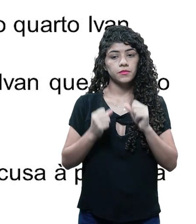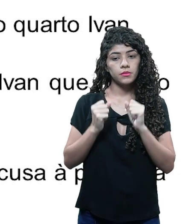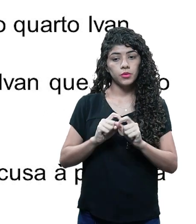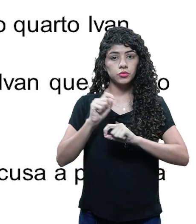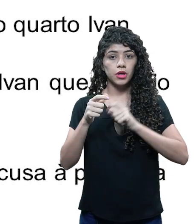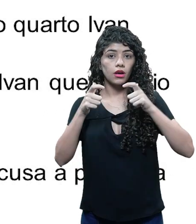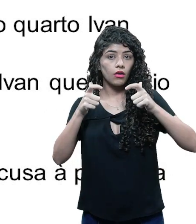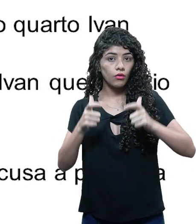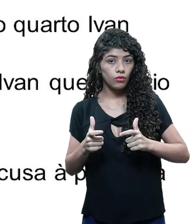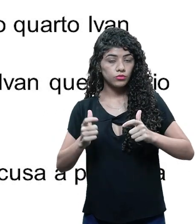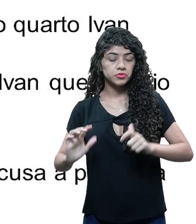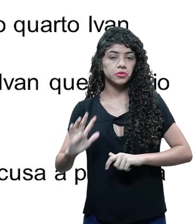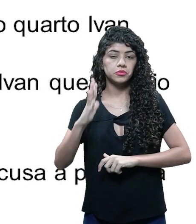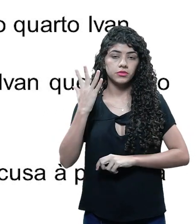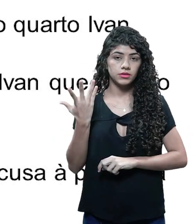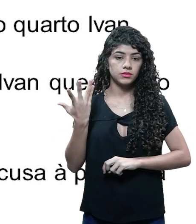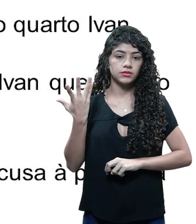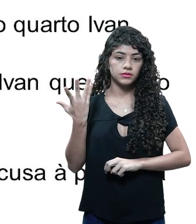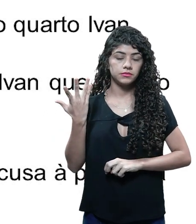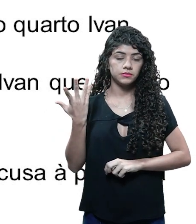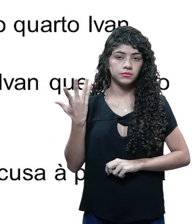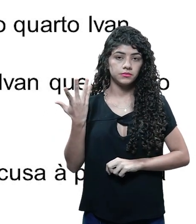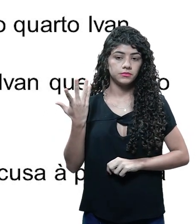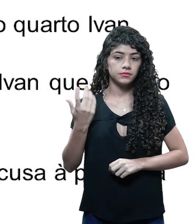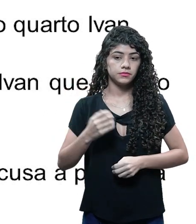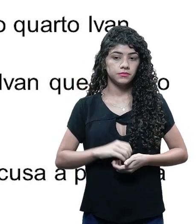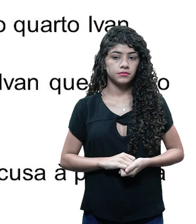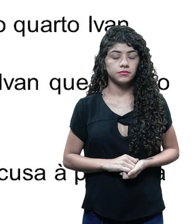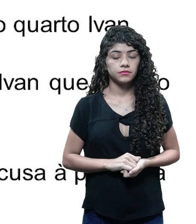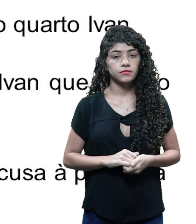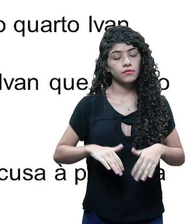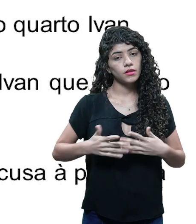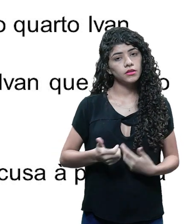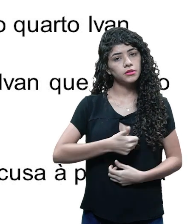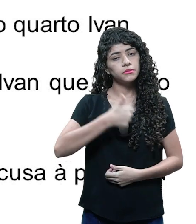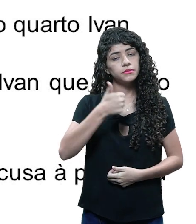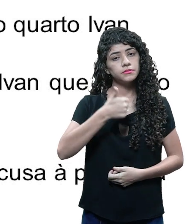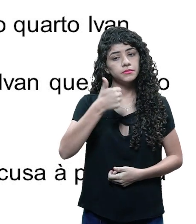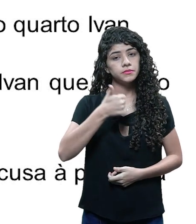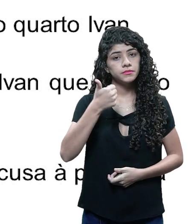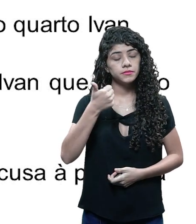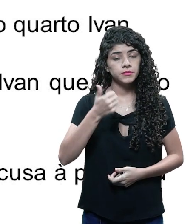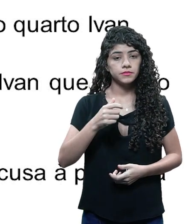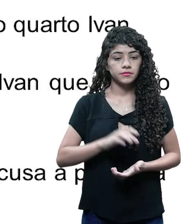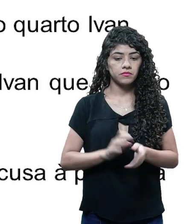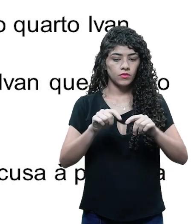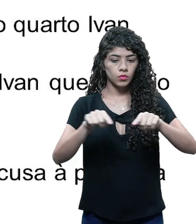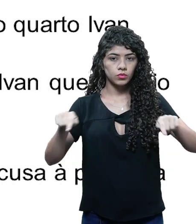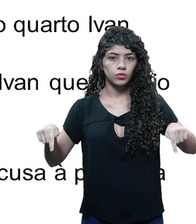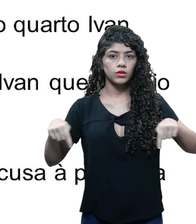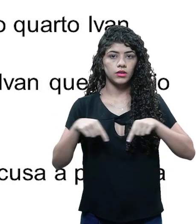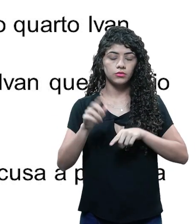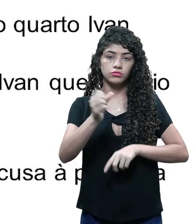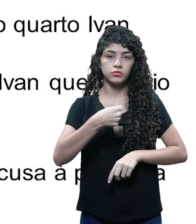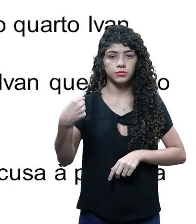deduzir aonde essa cena foi filmada, onde ela acontece. Então, ali na primeira cena é num bar da